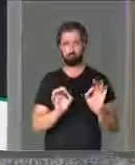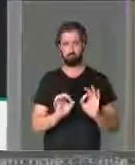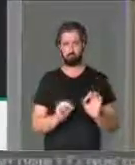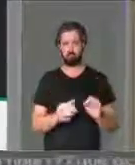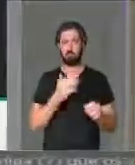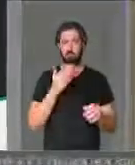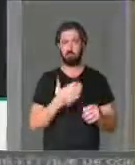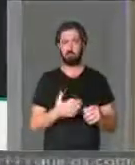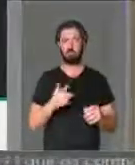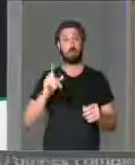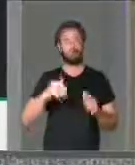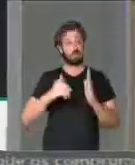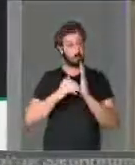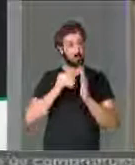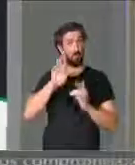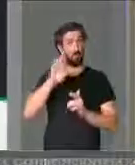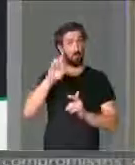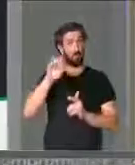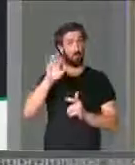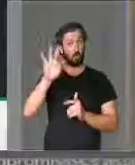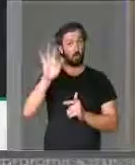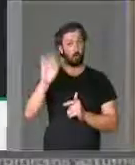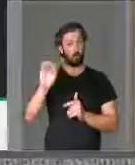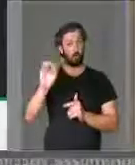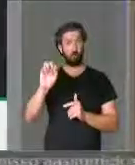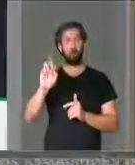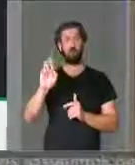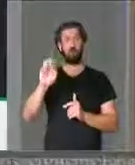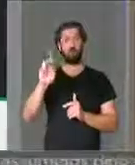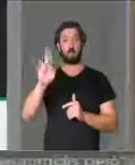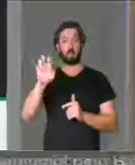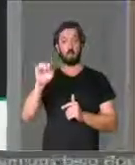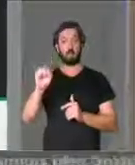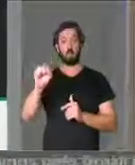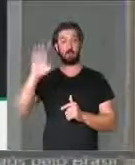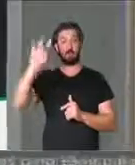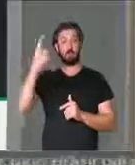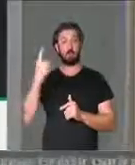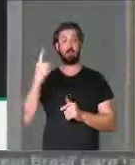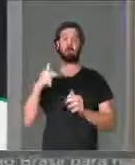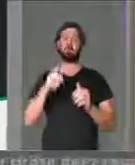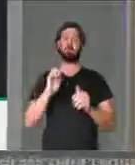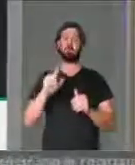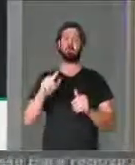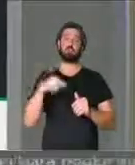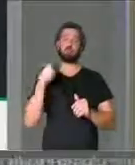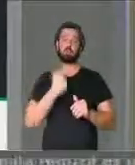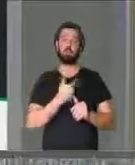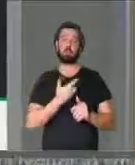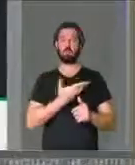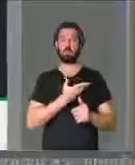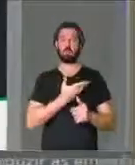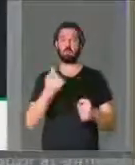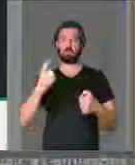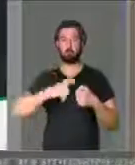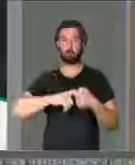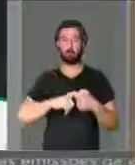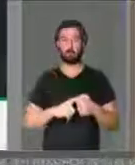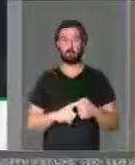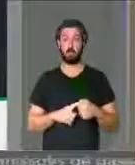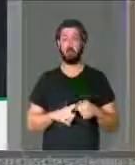de iniciativa do senador Randolfo Rodrigues do Amapá, quando era nosso ilustre filiado.